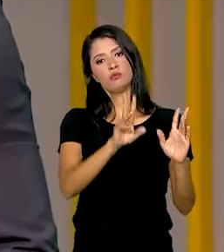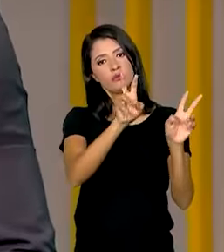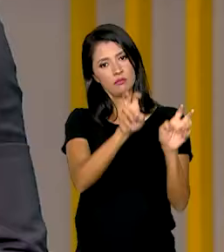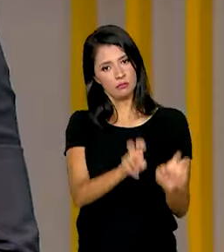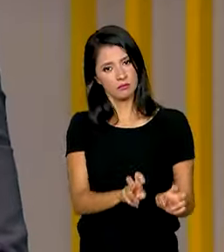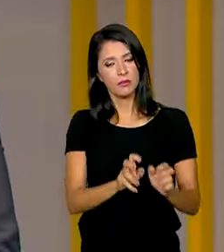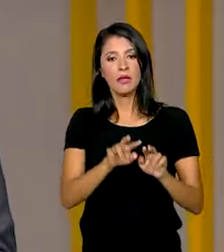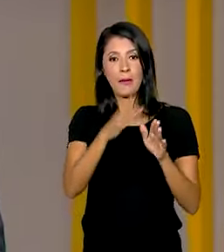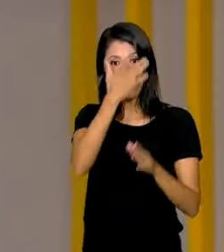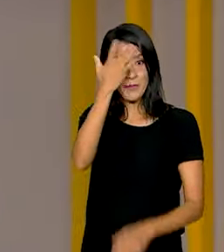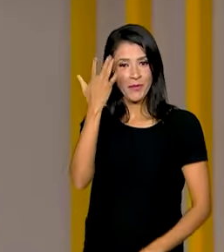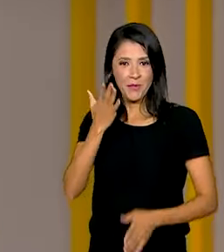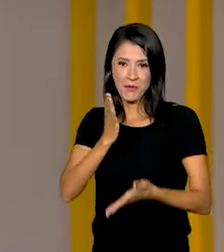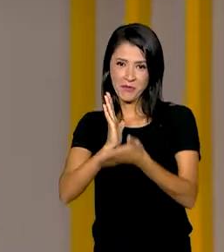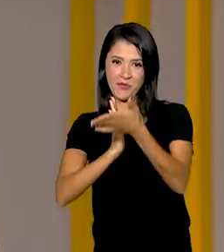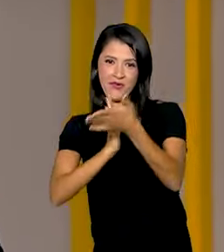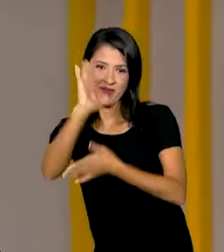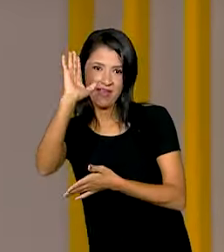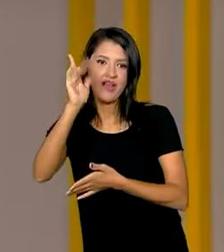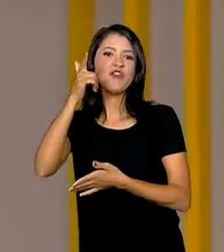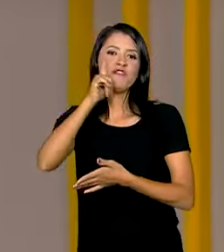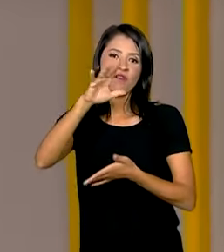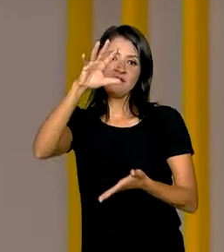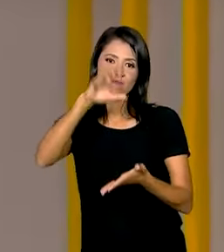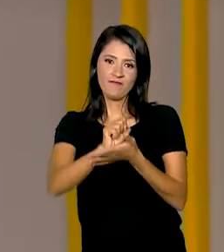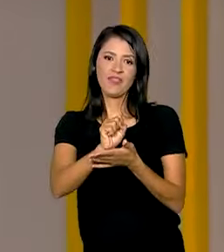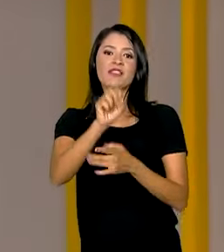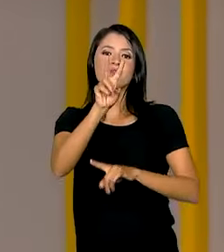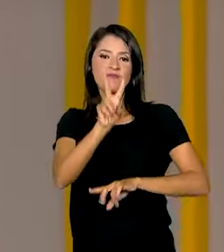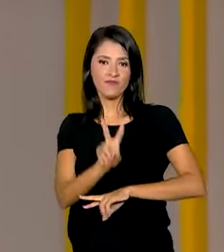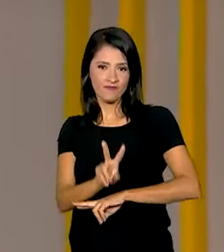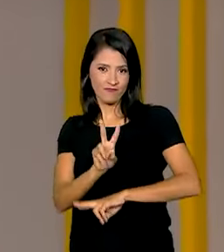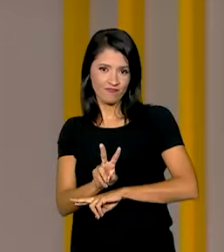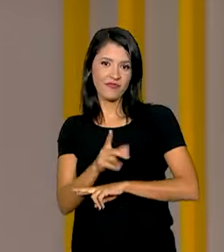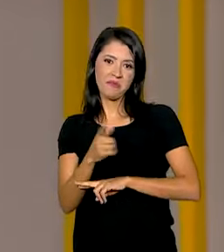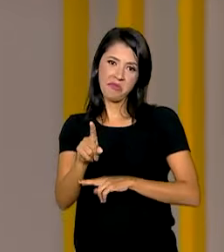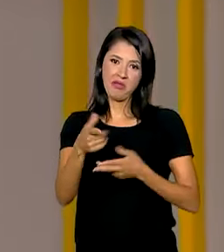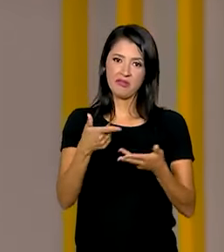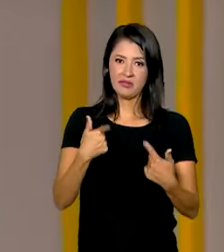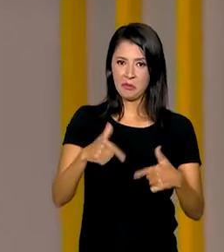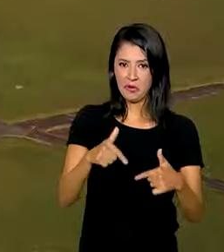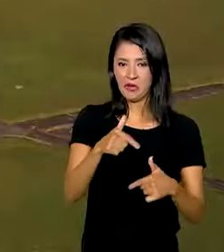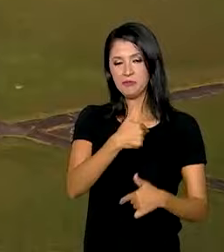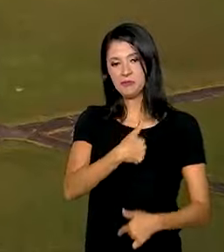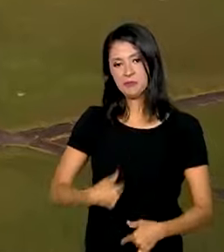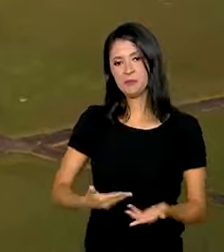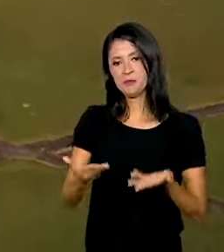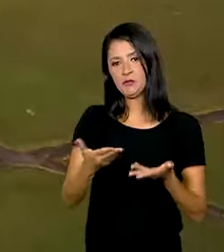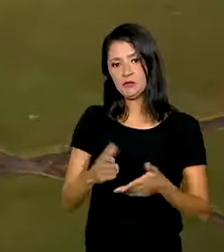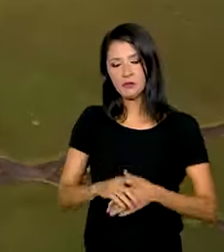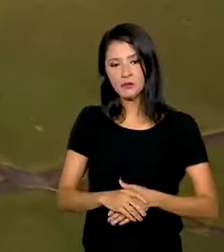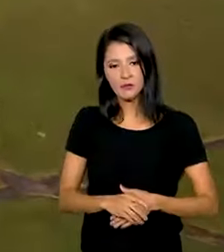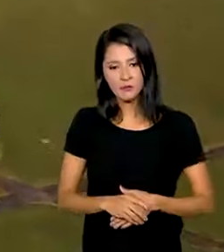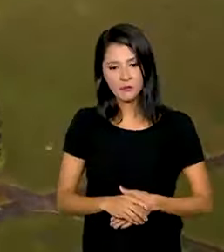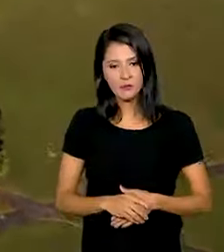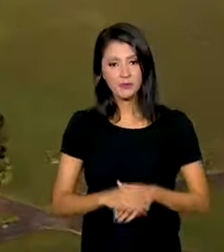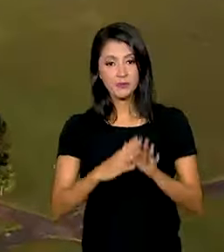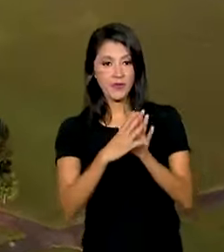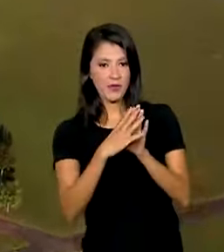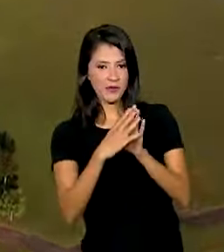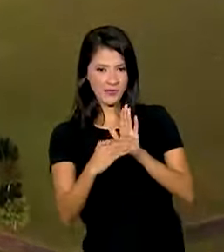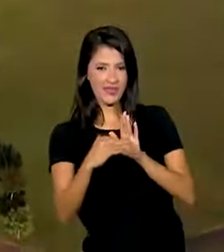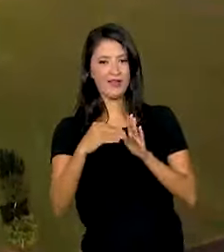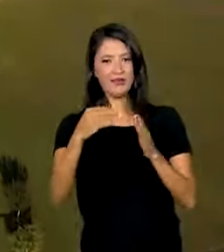Os aprovados ainda vão formar um cadastro reserva para o serviço público. O modelo do